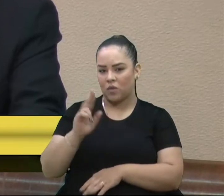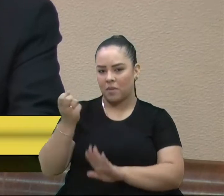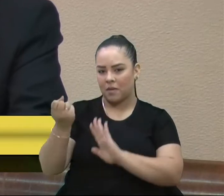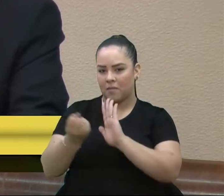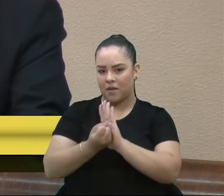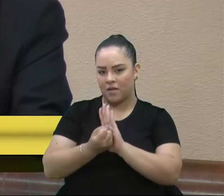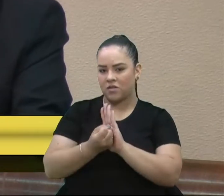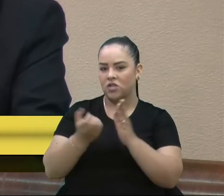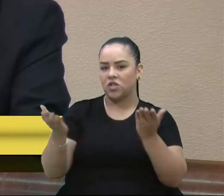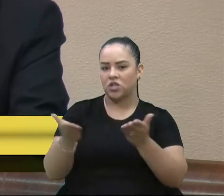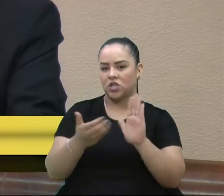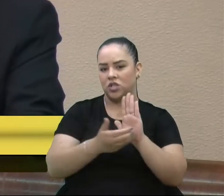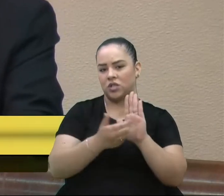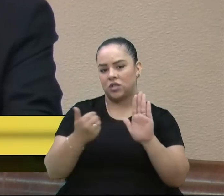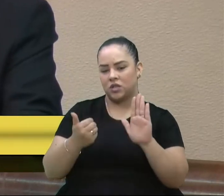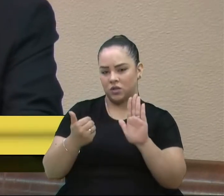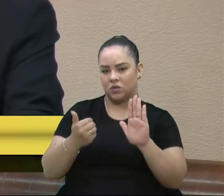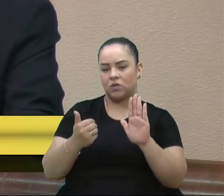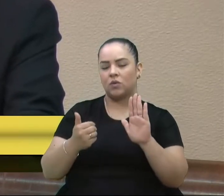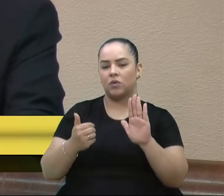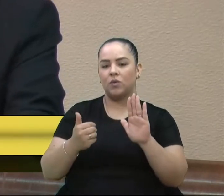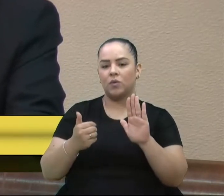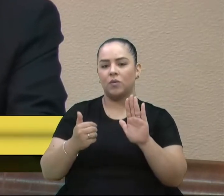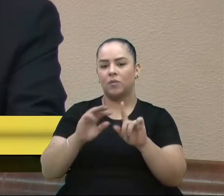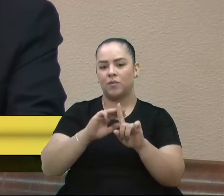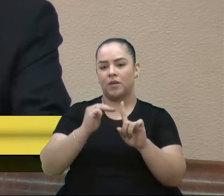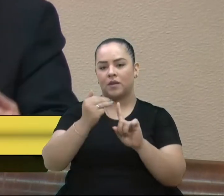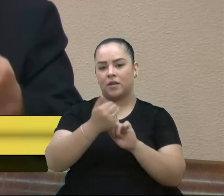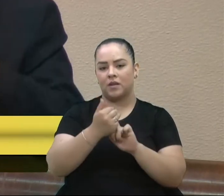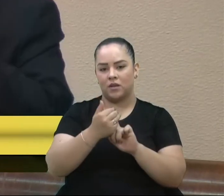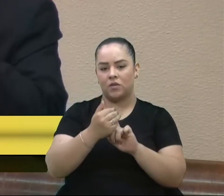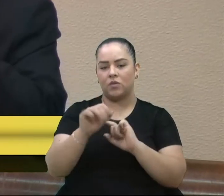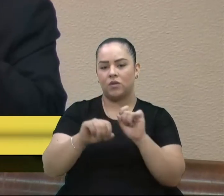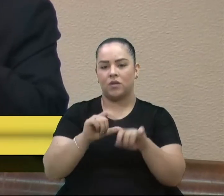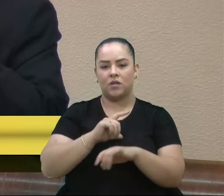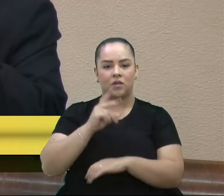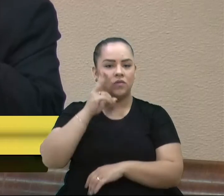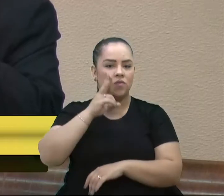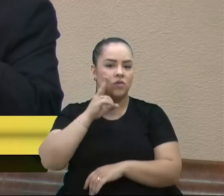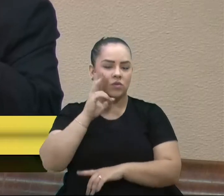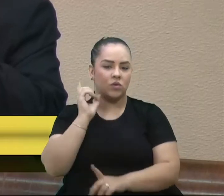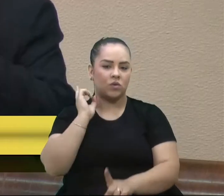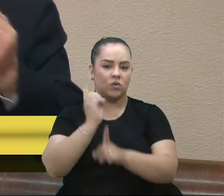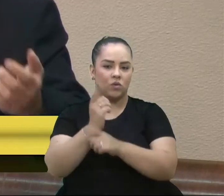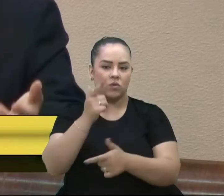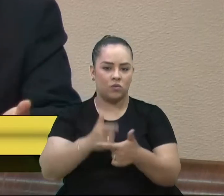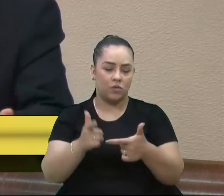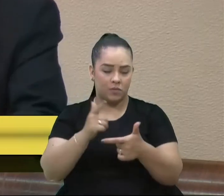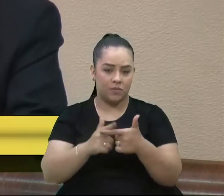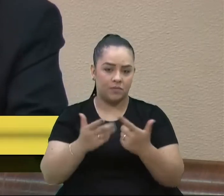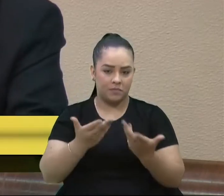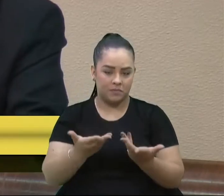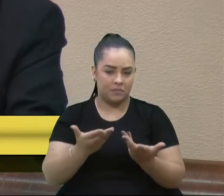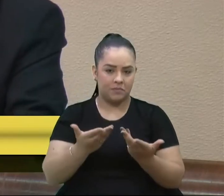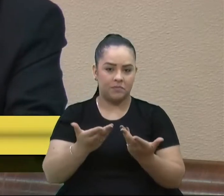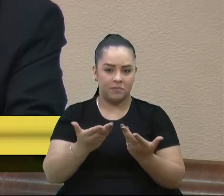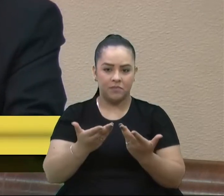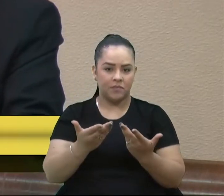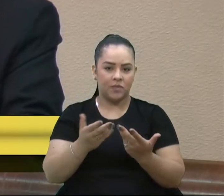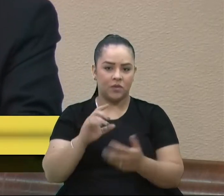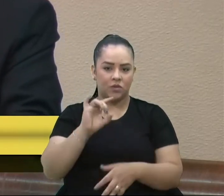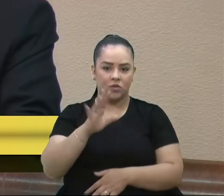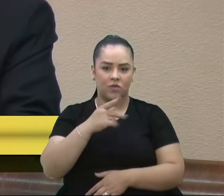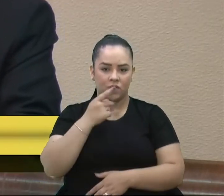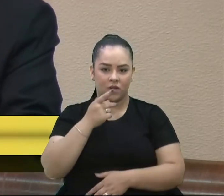foram retirados do mercado, os vinhos que, o lote de vinhos que estavam identificados com problemas, então, não é apenas falar